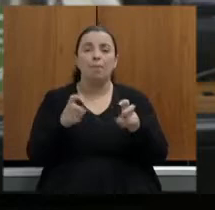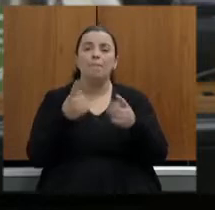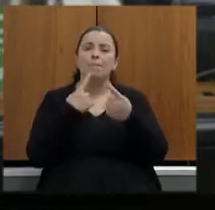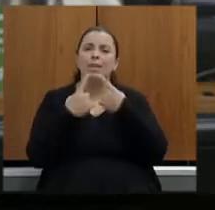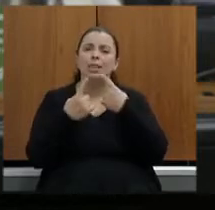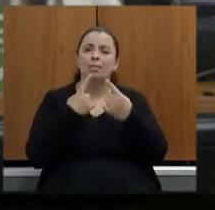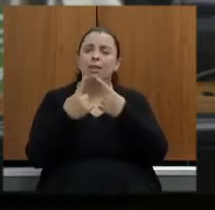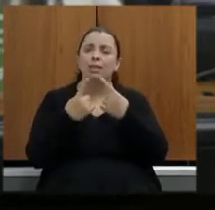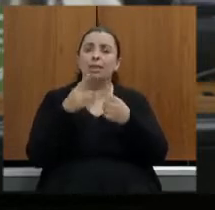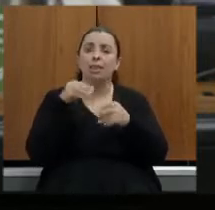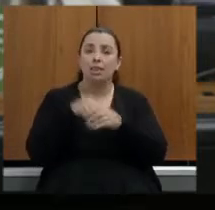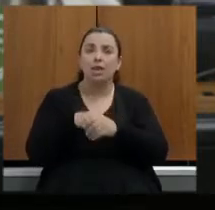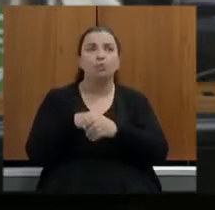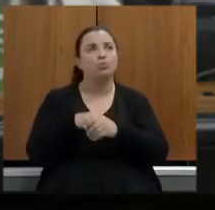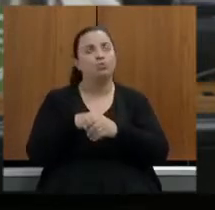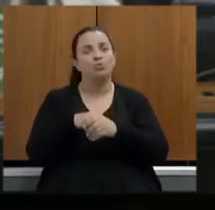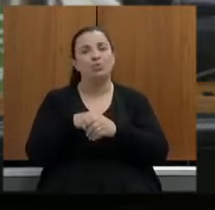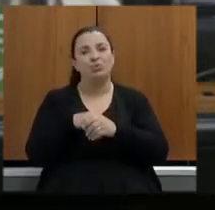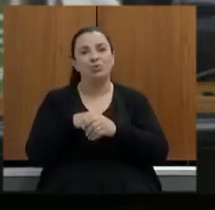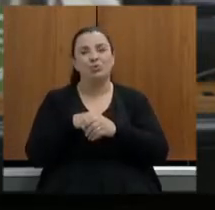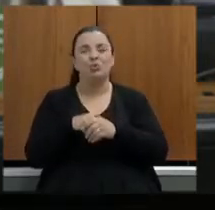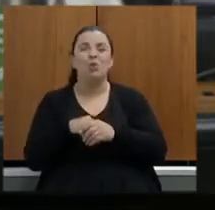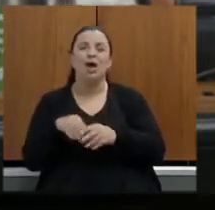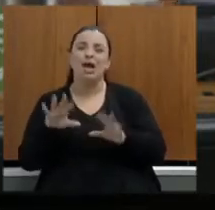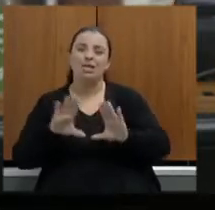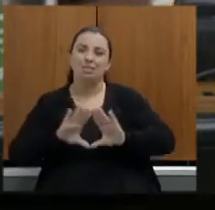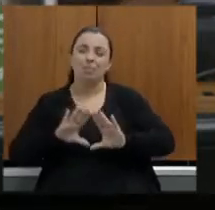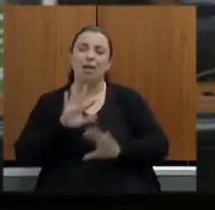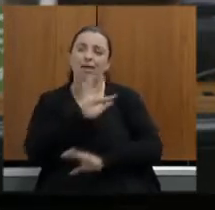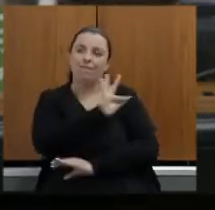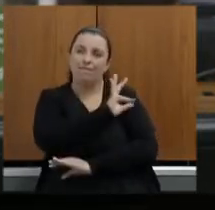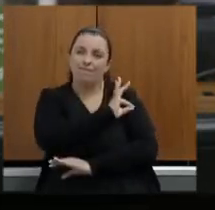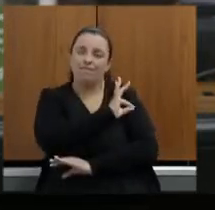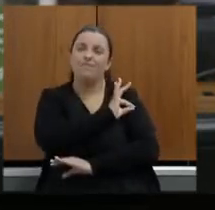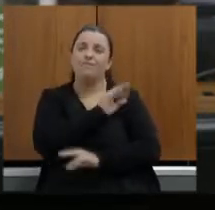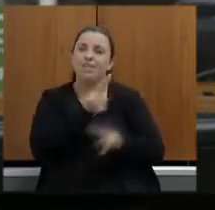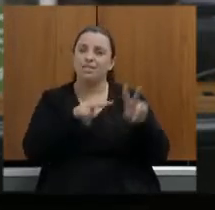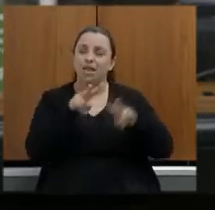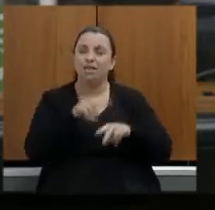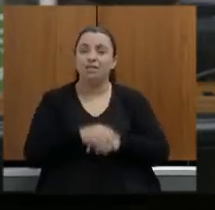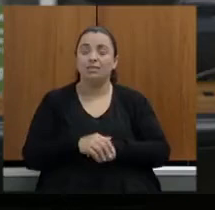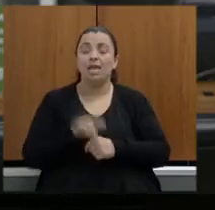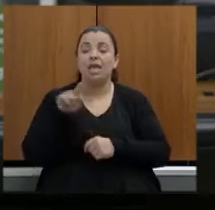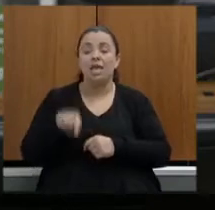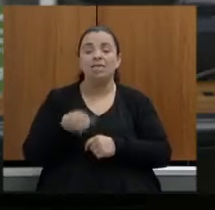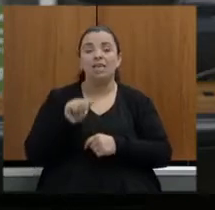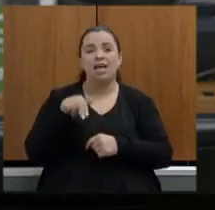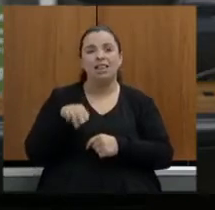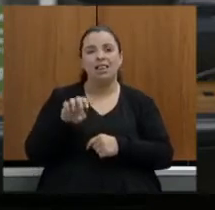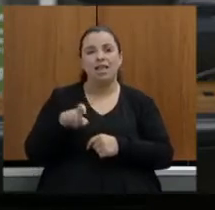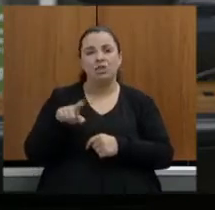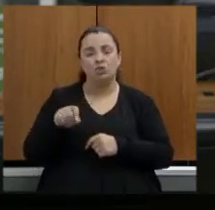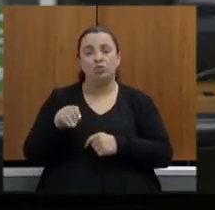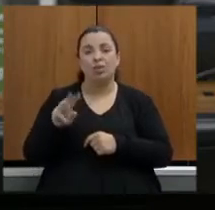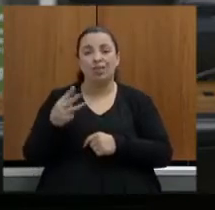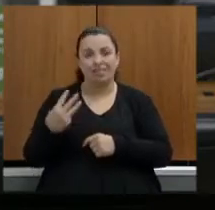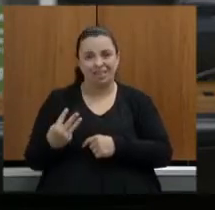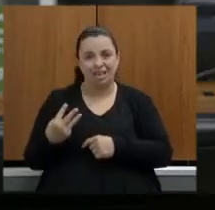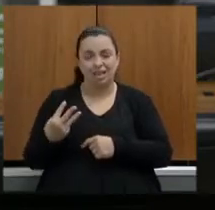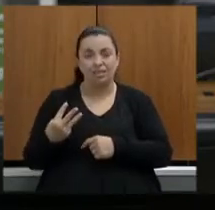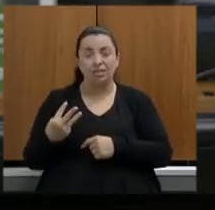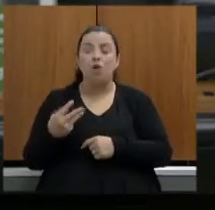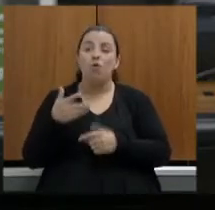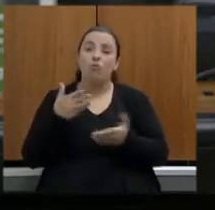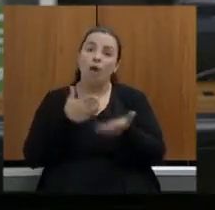do Fiscaliza e esse anexo 3 foi o que foi aprovado por anonimidade dos componentes dessa